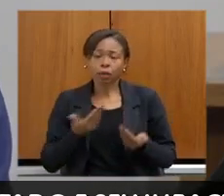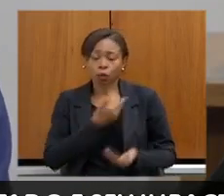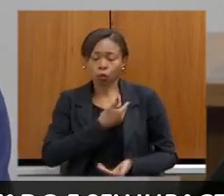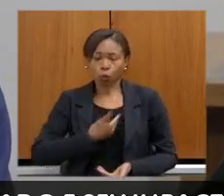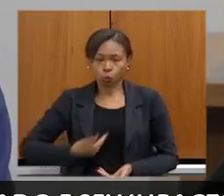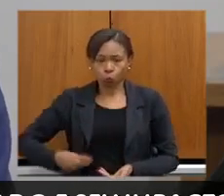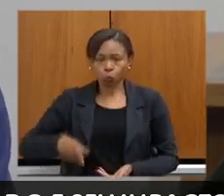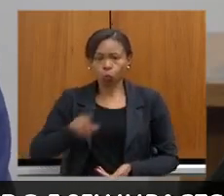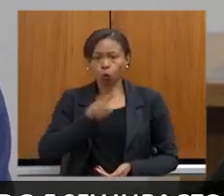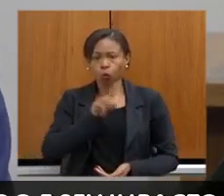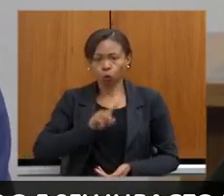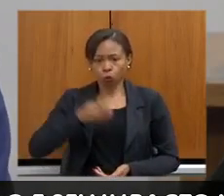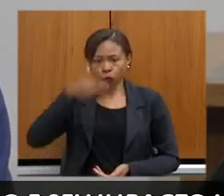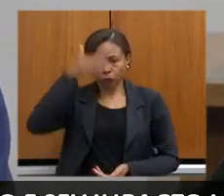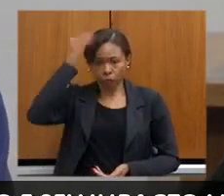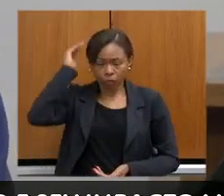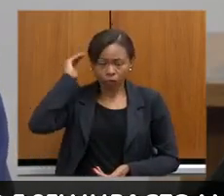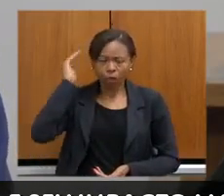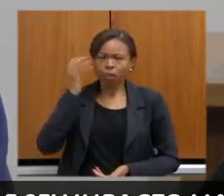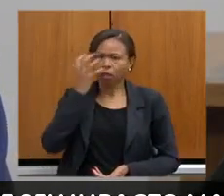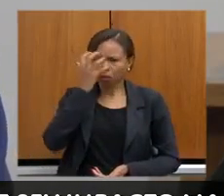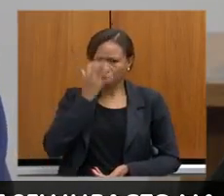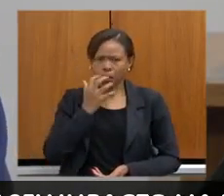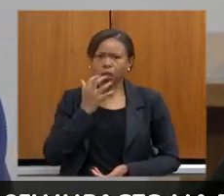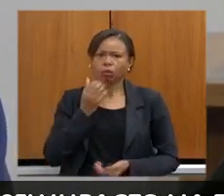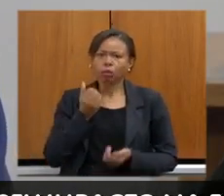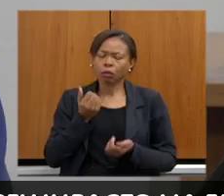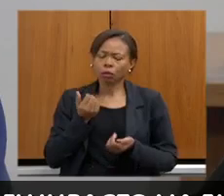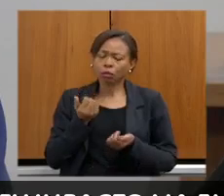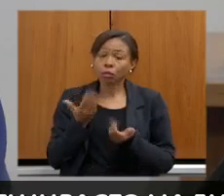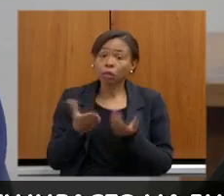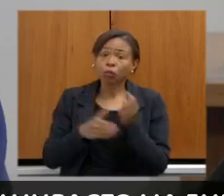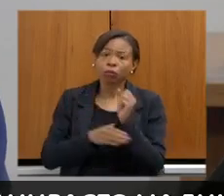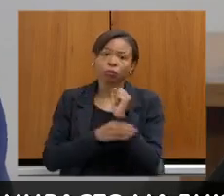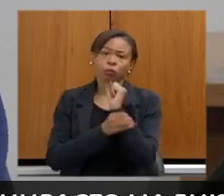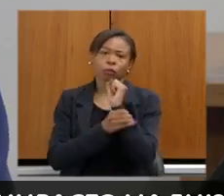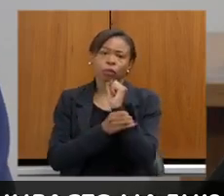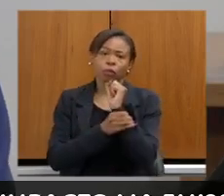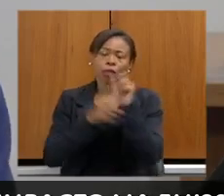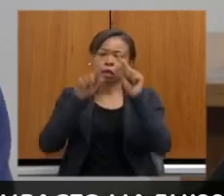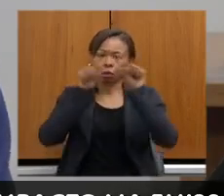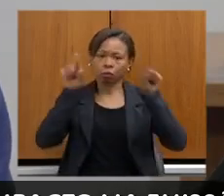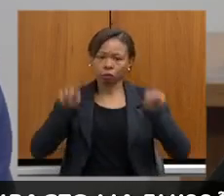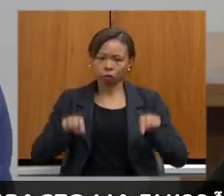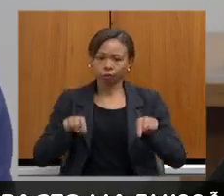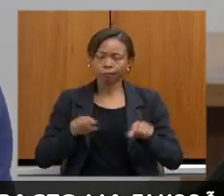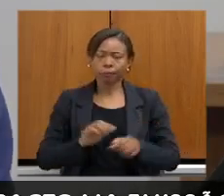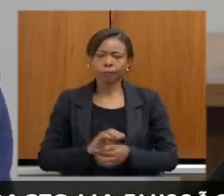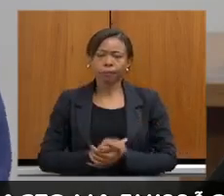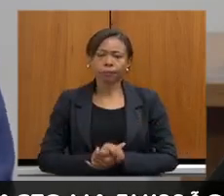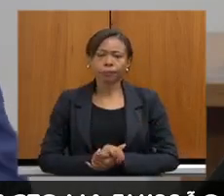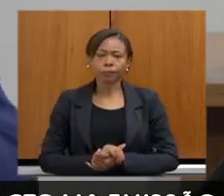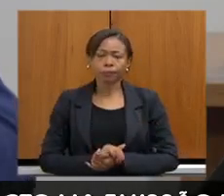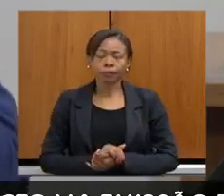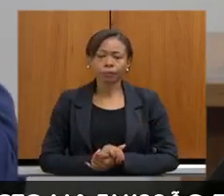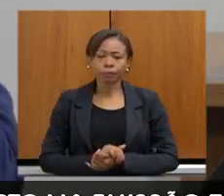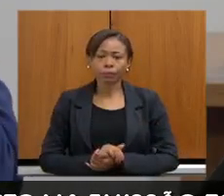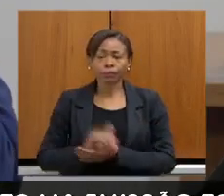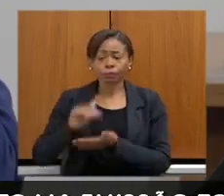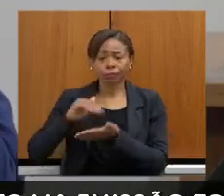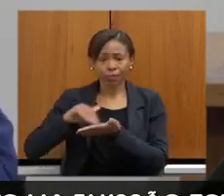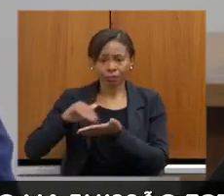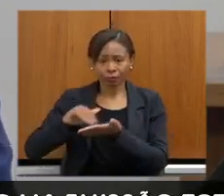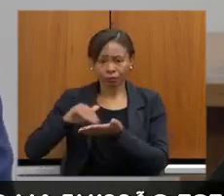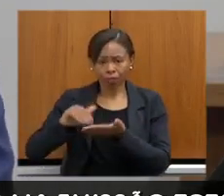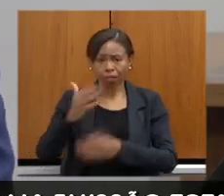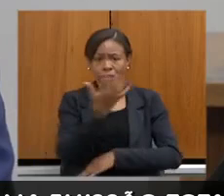séria, ele trouxe aí uma segurança para os servidores. mas a Secretaria de Meio Ambiente